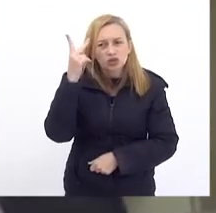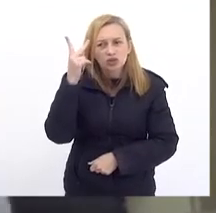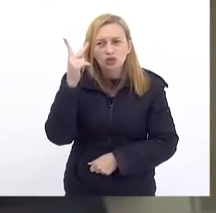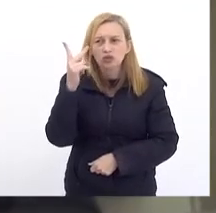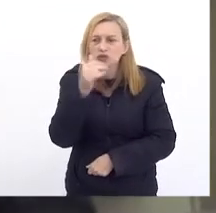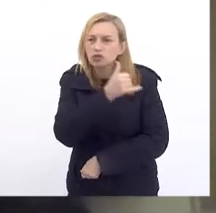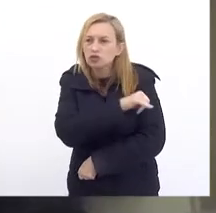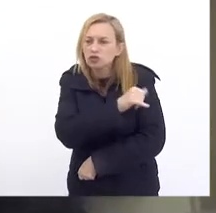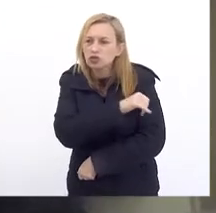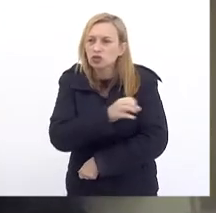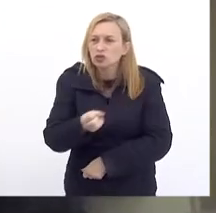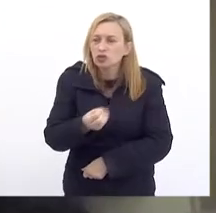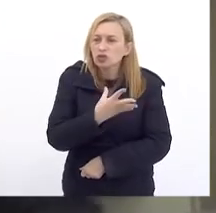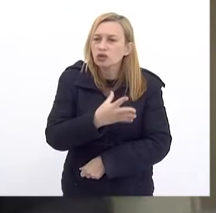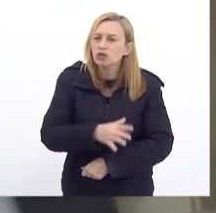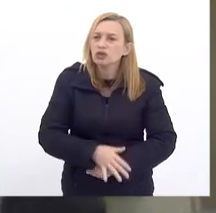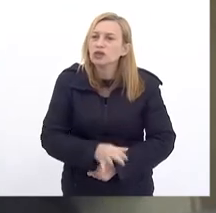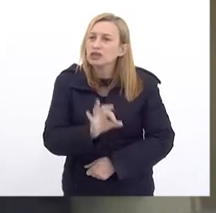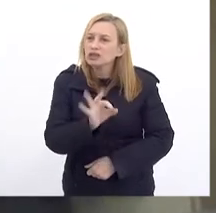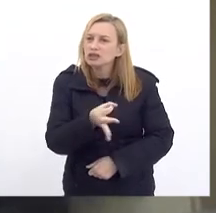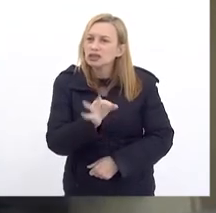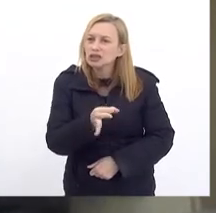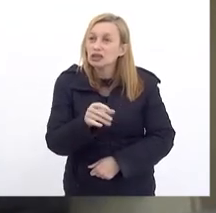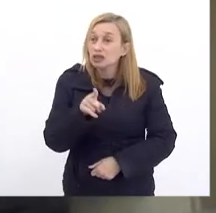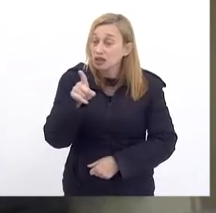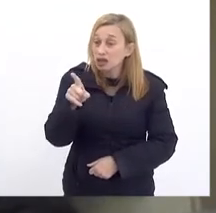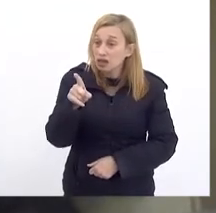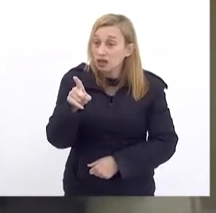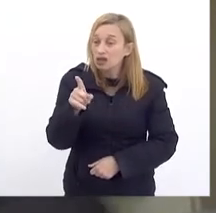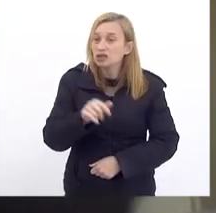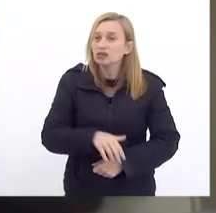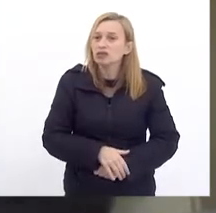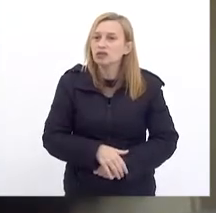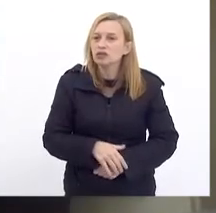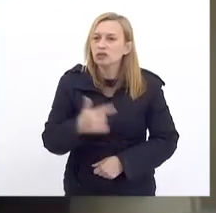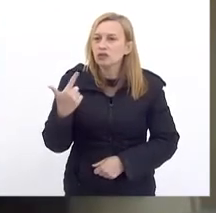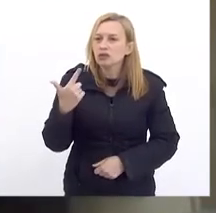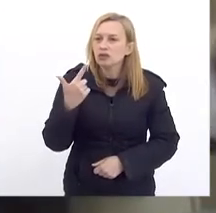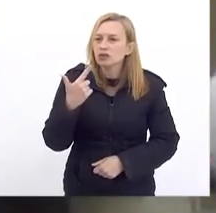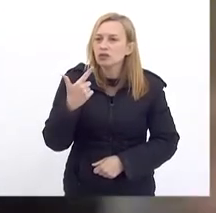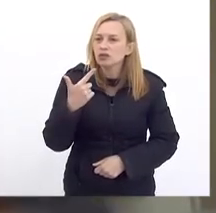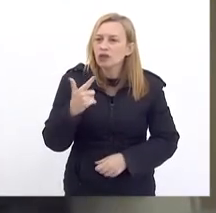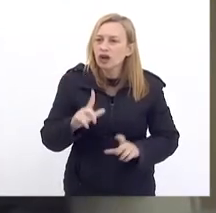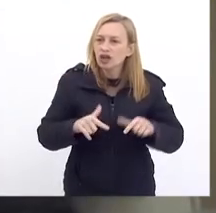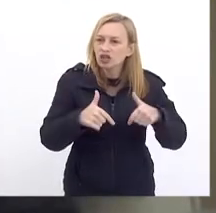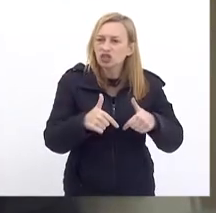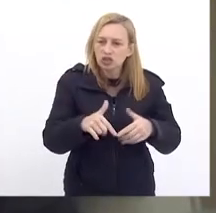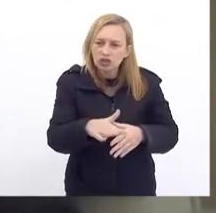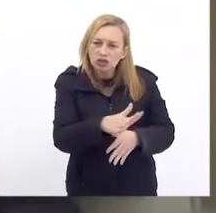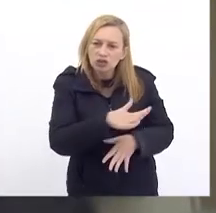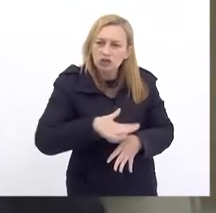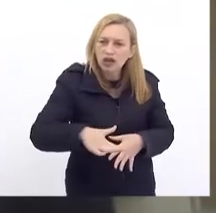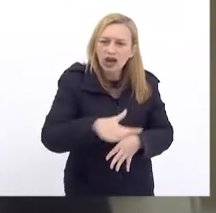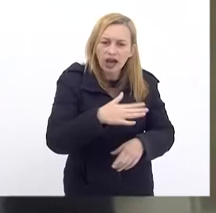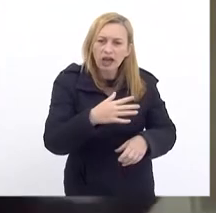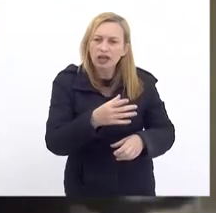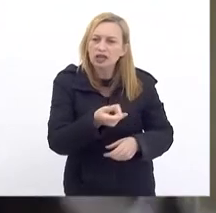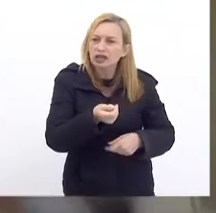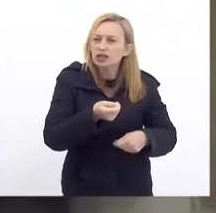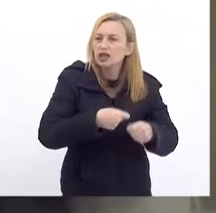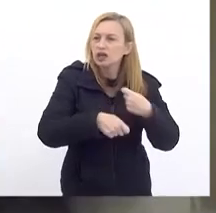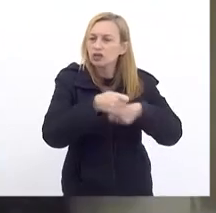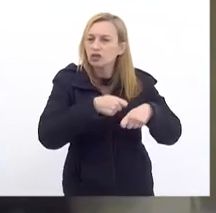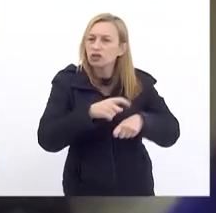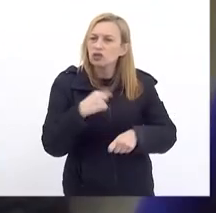Pelo simples Pelo De que eles Vão perpassar Todos os setores Da economia Nós estamos